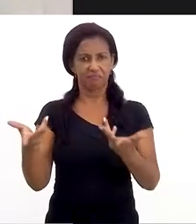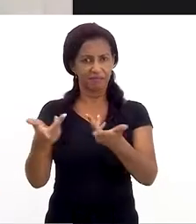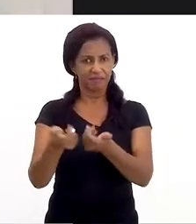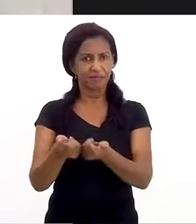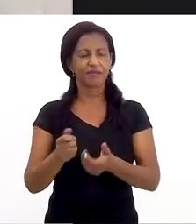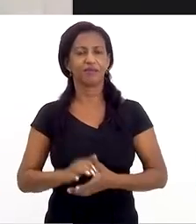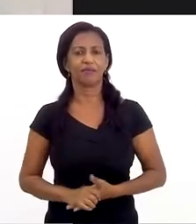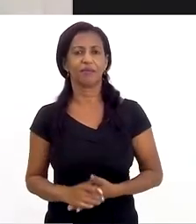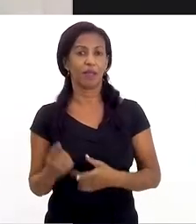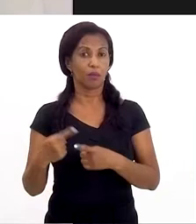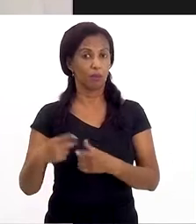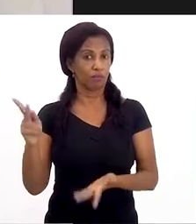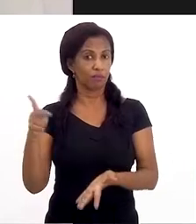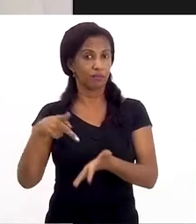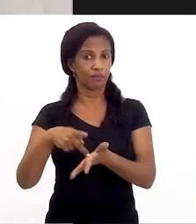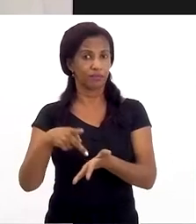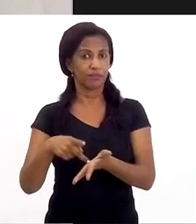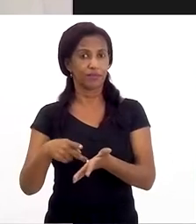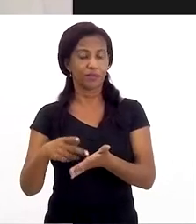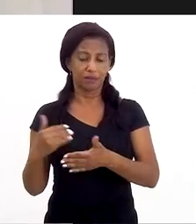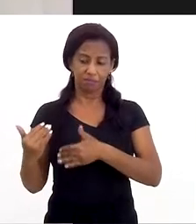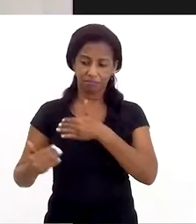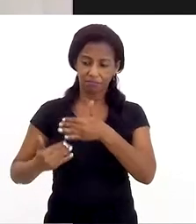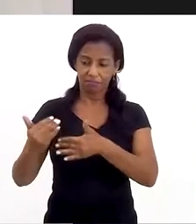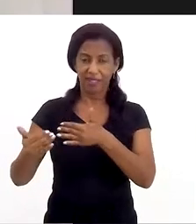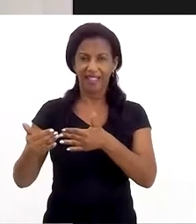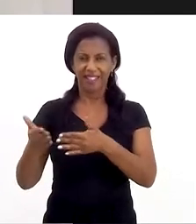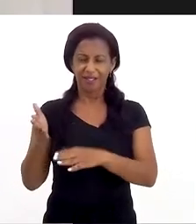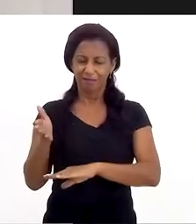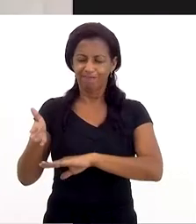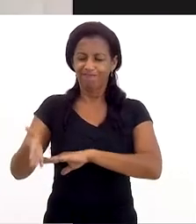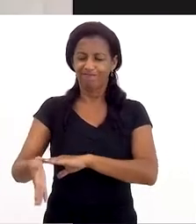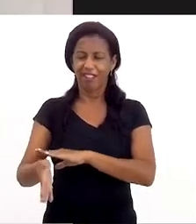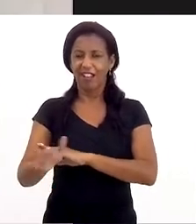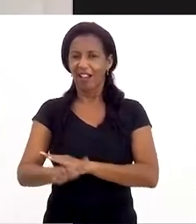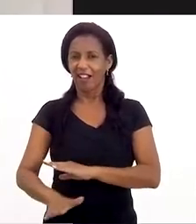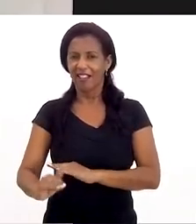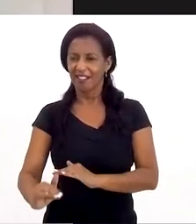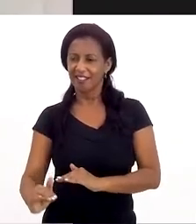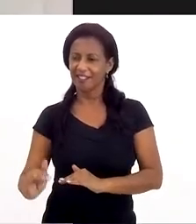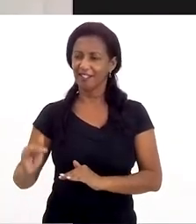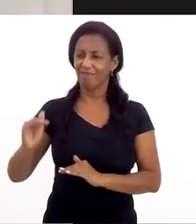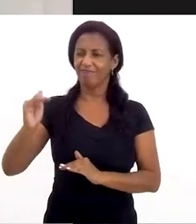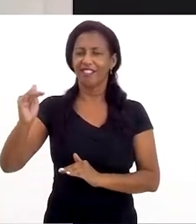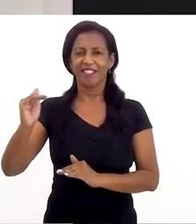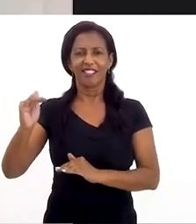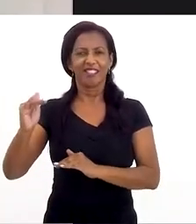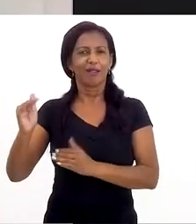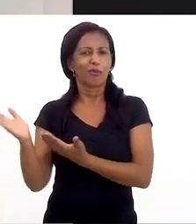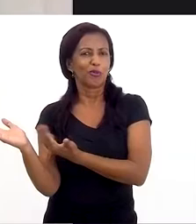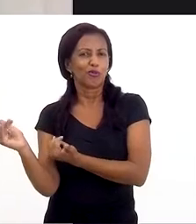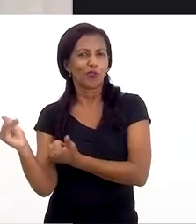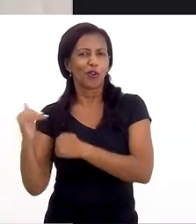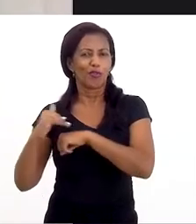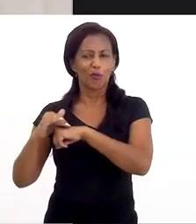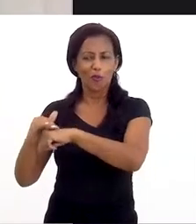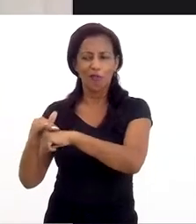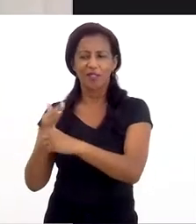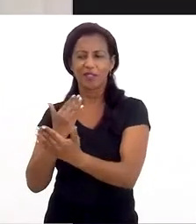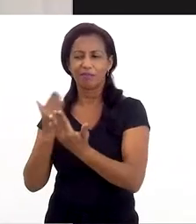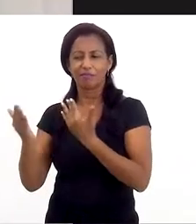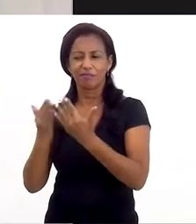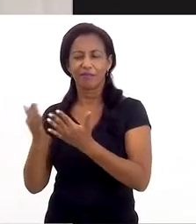sensacional, porque de fato está indo até a criança, até adolescente e ouvindo esses adolescentes.